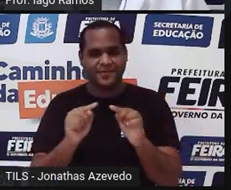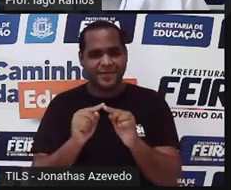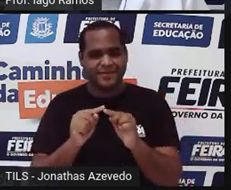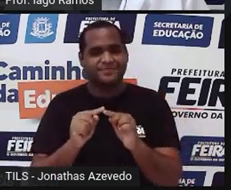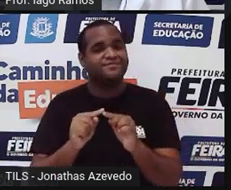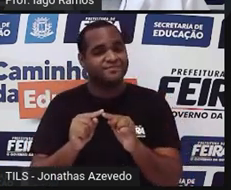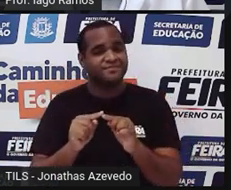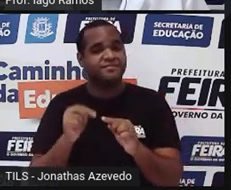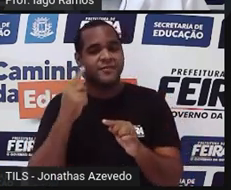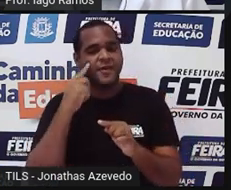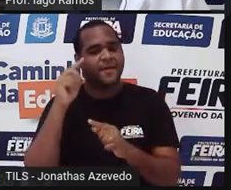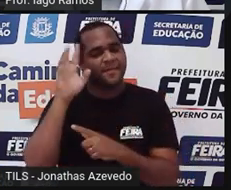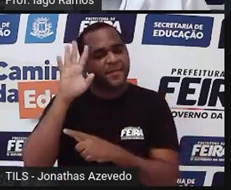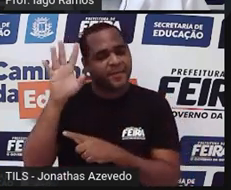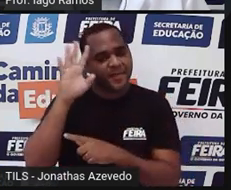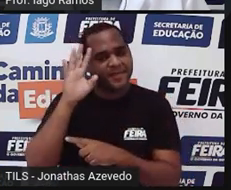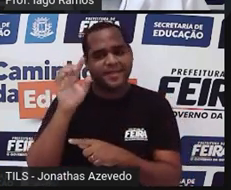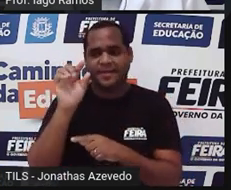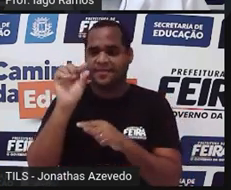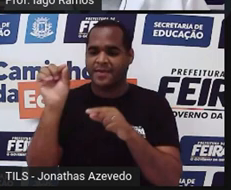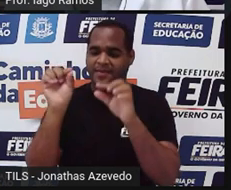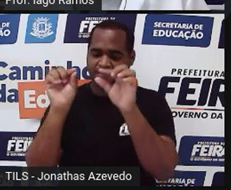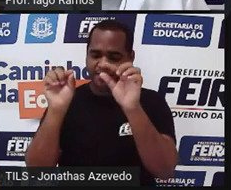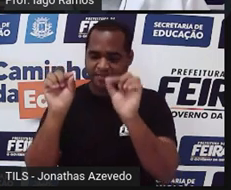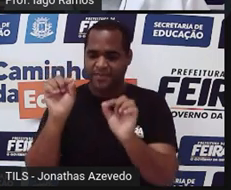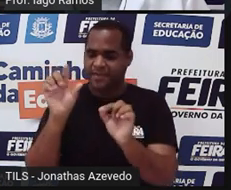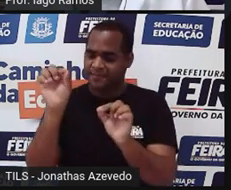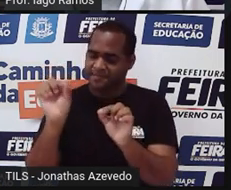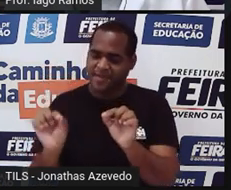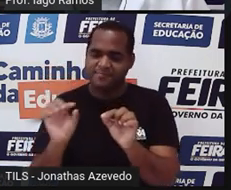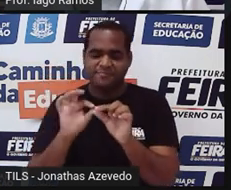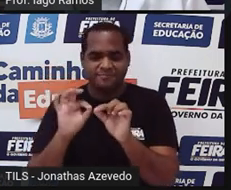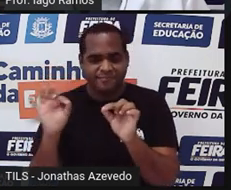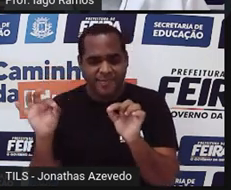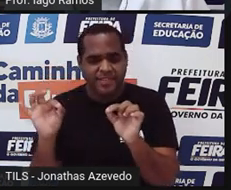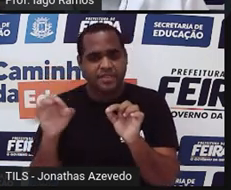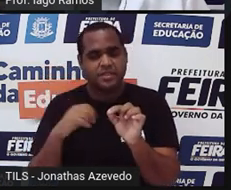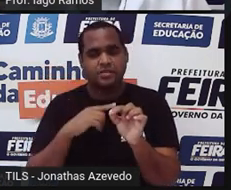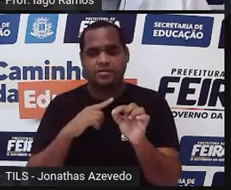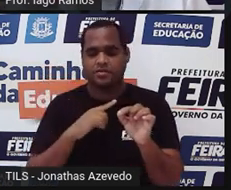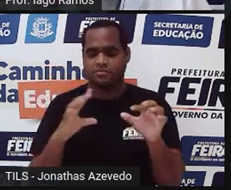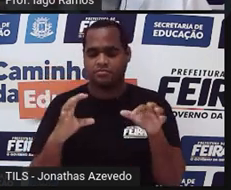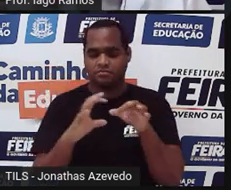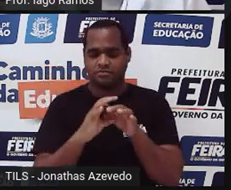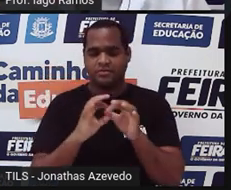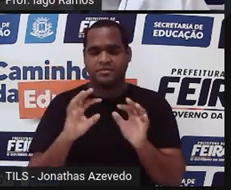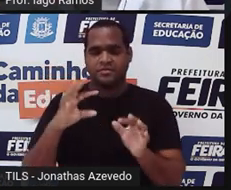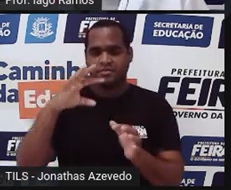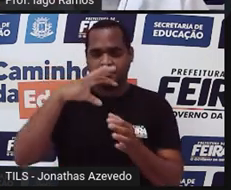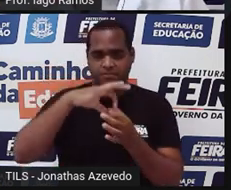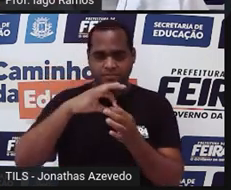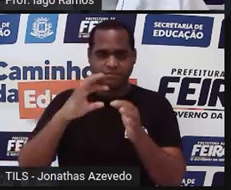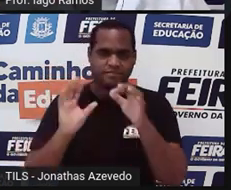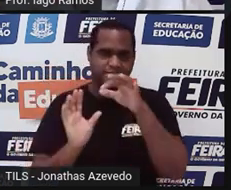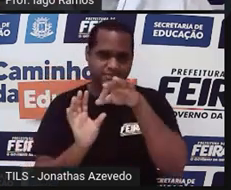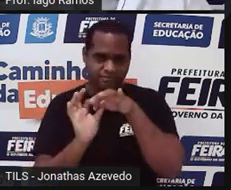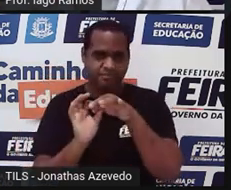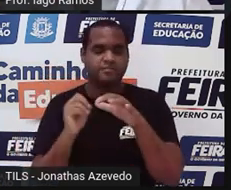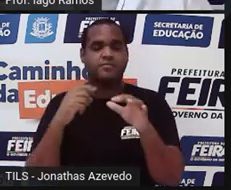quatro varetinhas, quatro palitos de sorvete e montou a seguinte estrutura. Aqui temos as